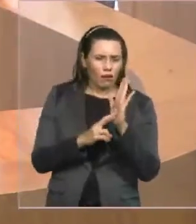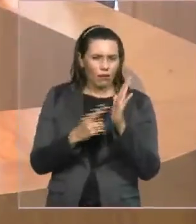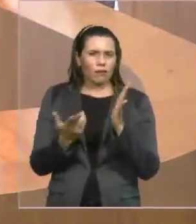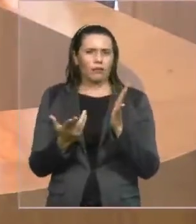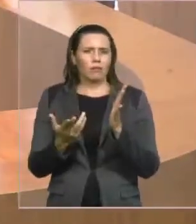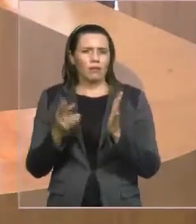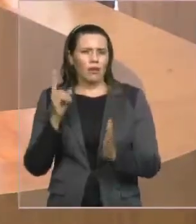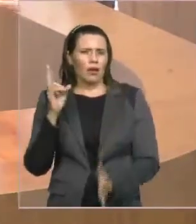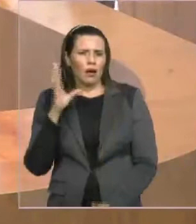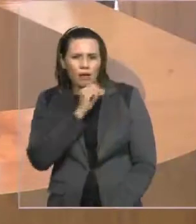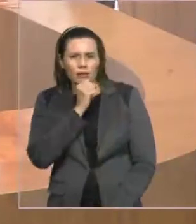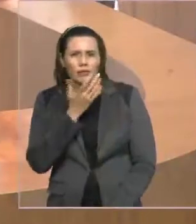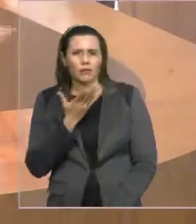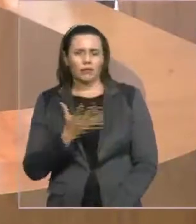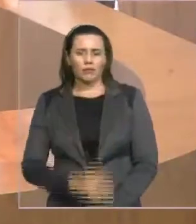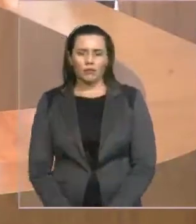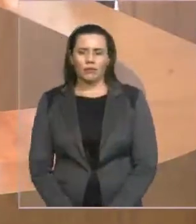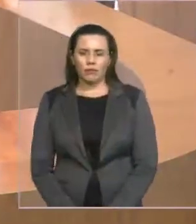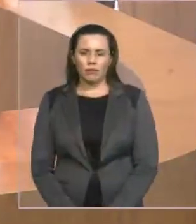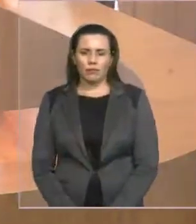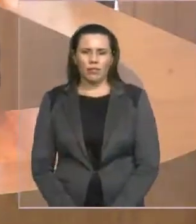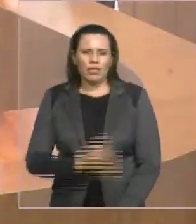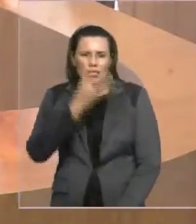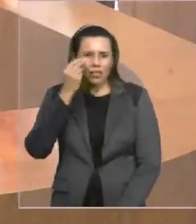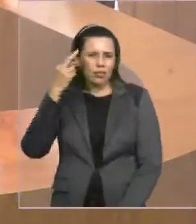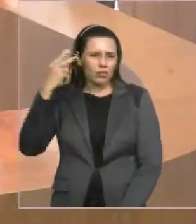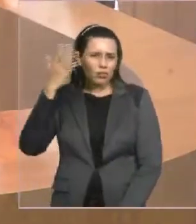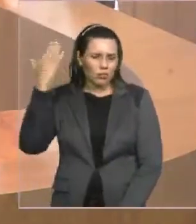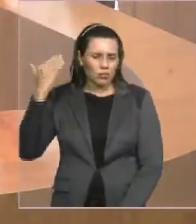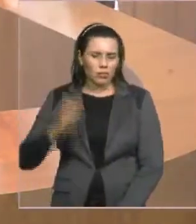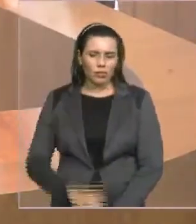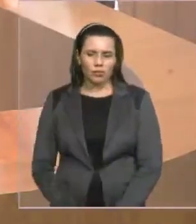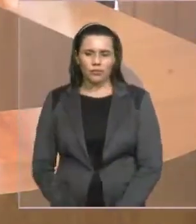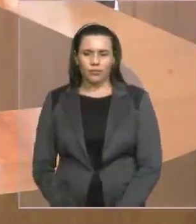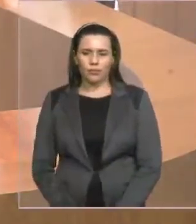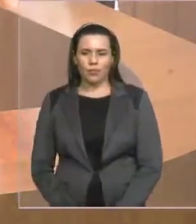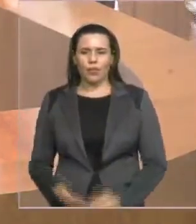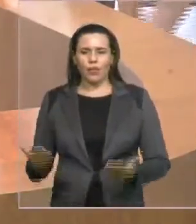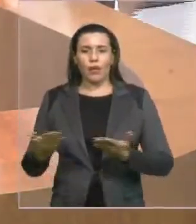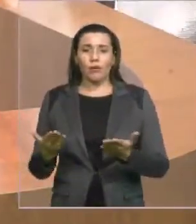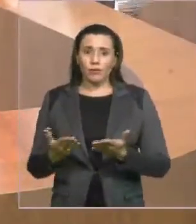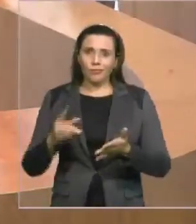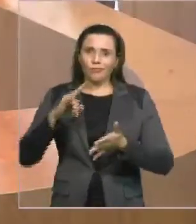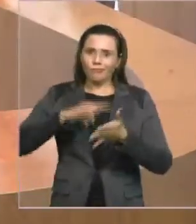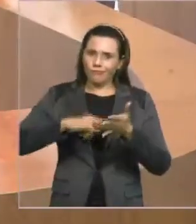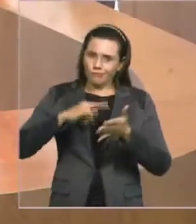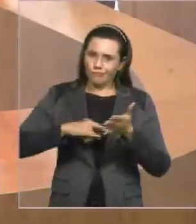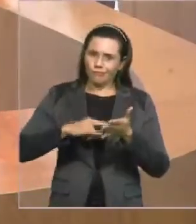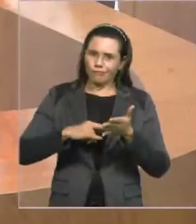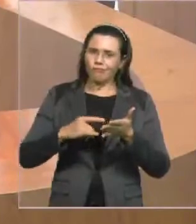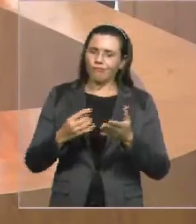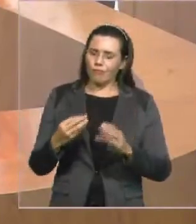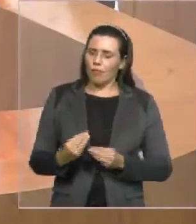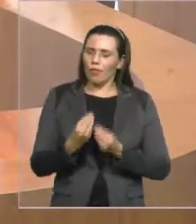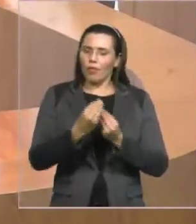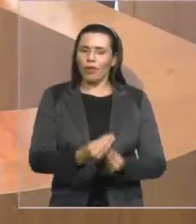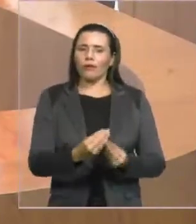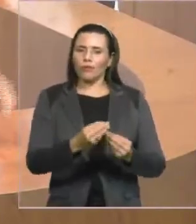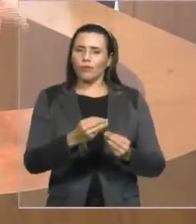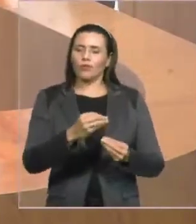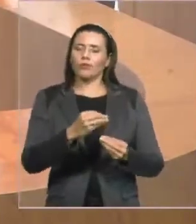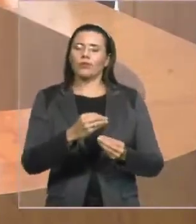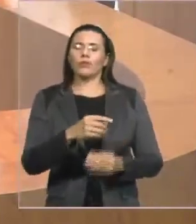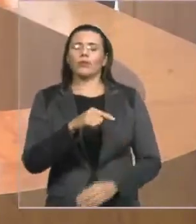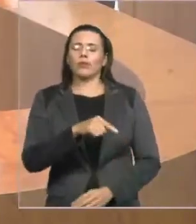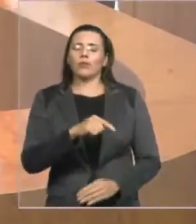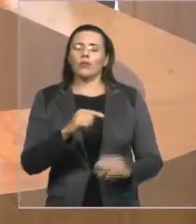os procuradores do Estado, de forma oficial, entregaram um documento na Casa Civil, pedindo ao